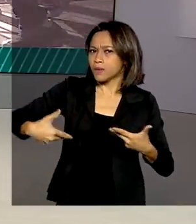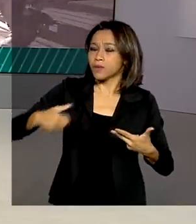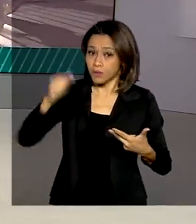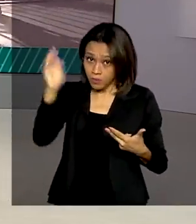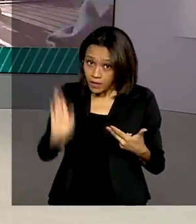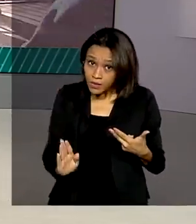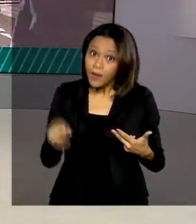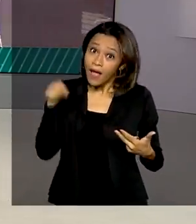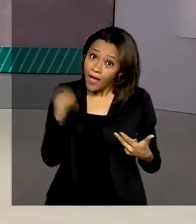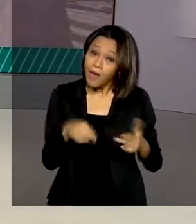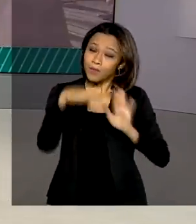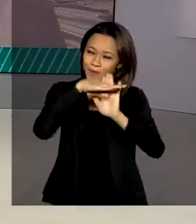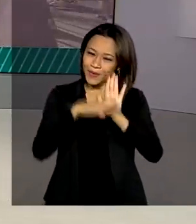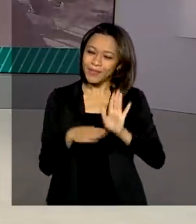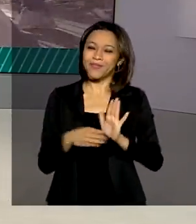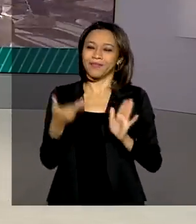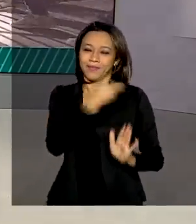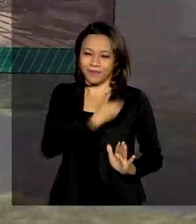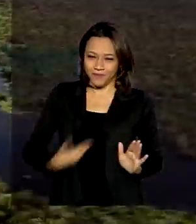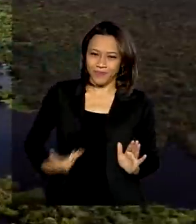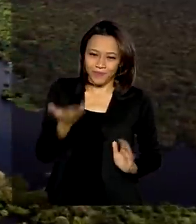do programa Regenera Brasil.